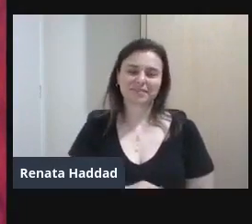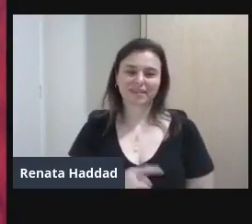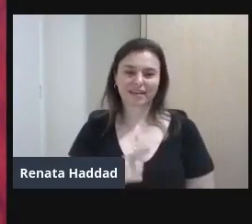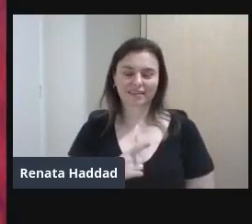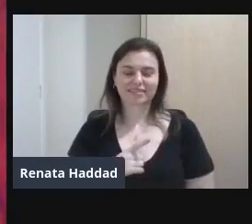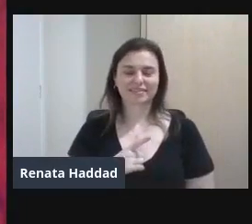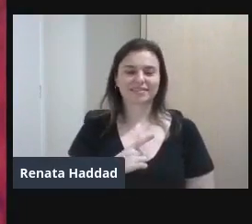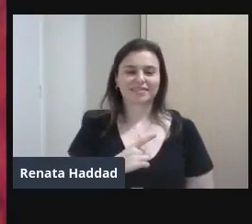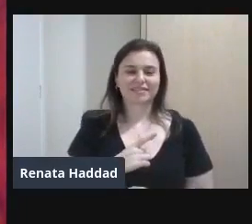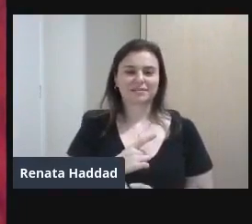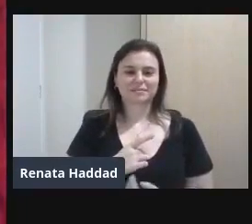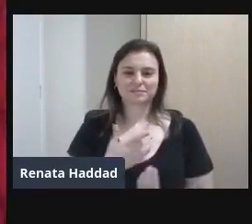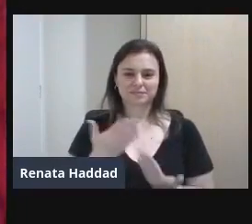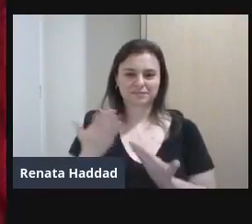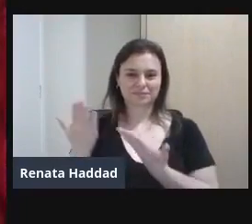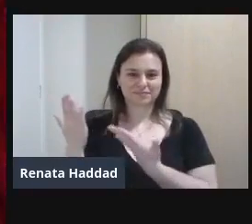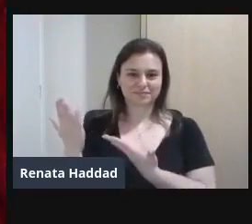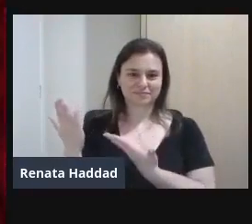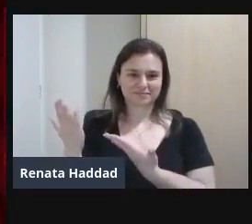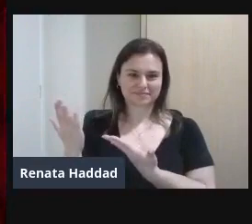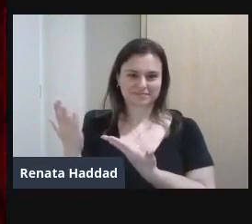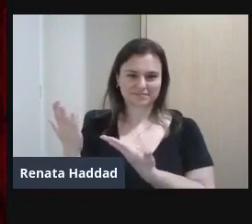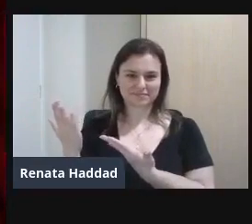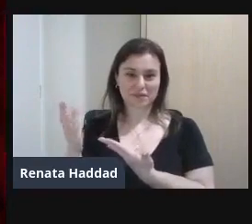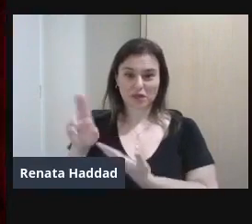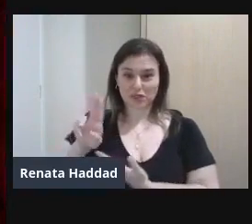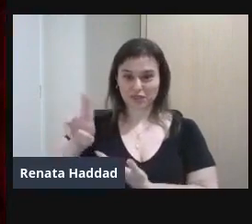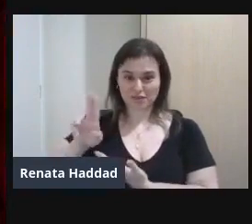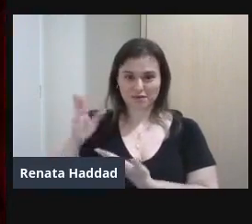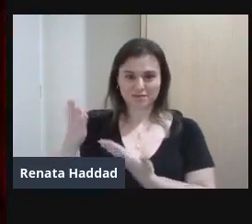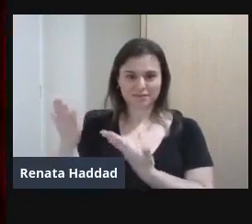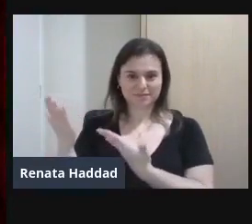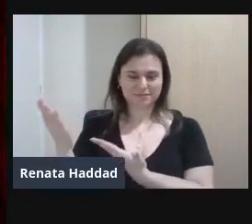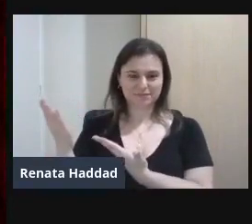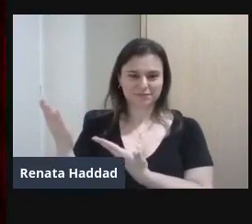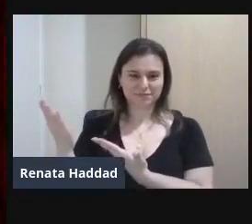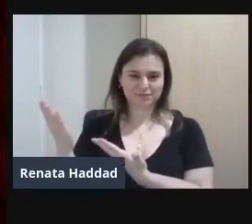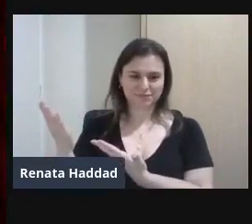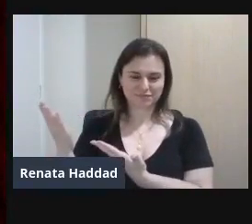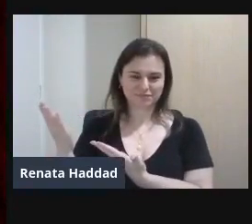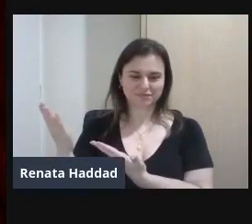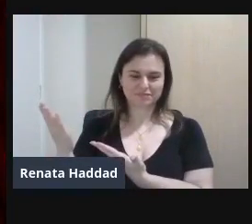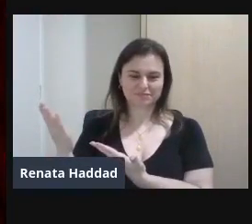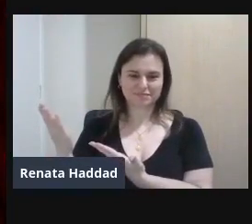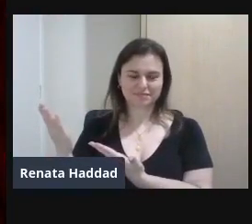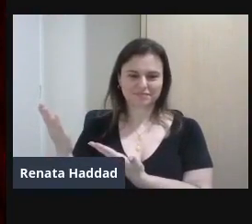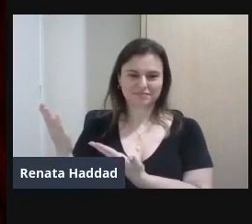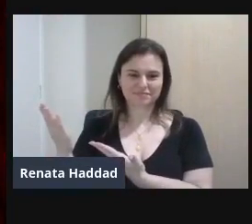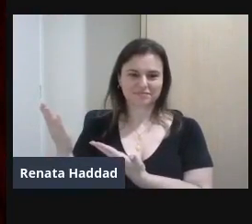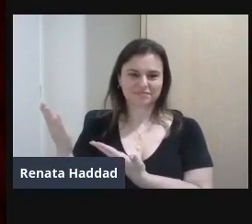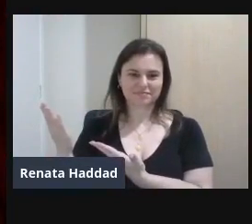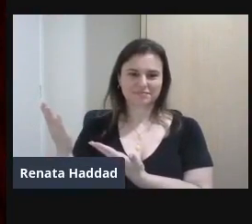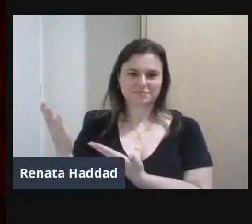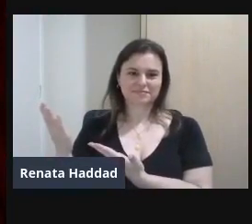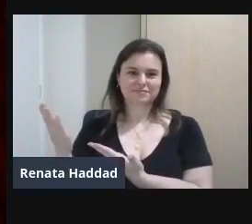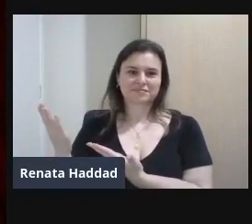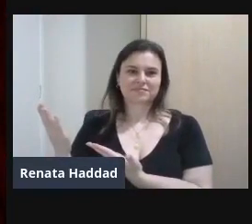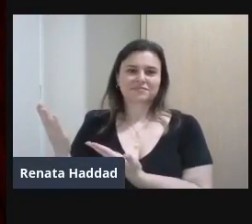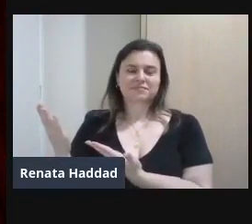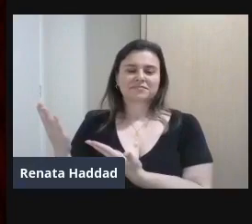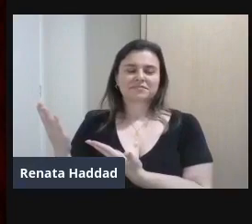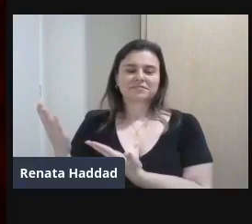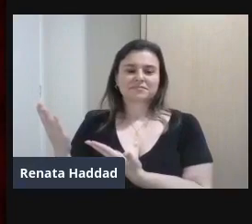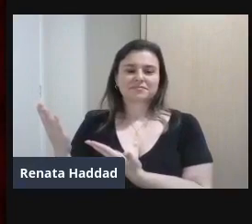O nome deste Conto Que está aqui Neste livro Que eu mostrei Para vocês Que estou mostrando Para vocês Se